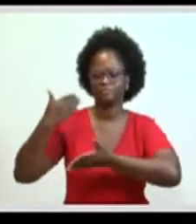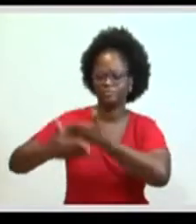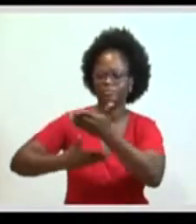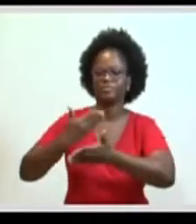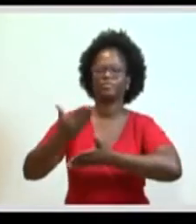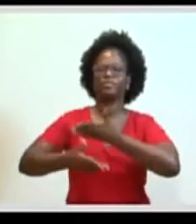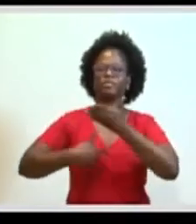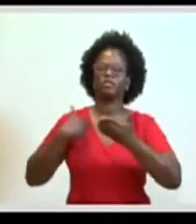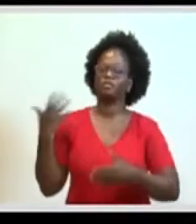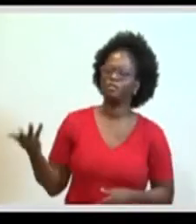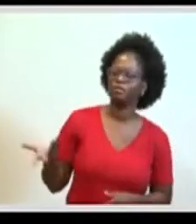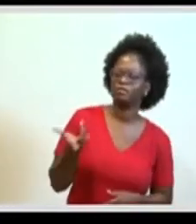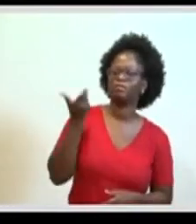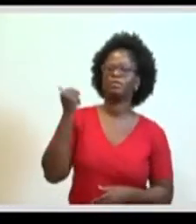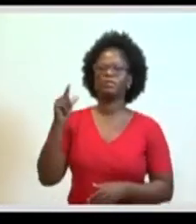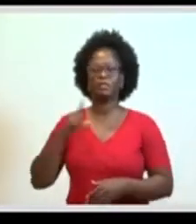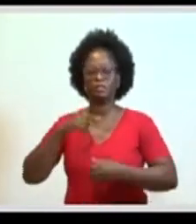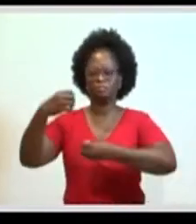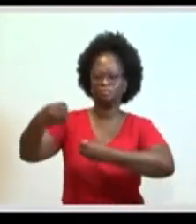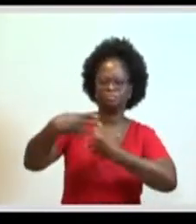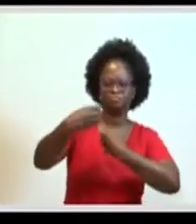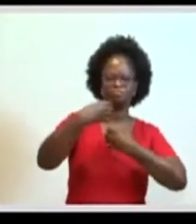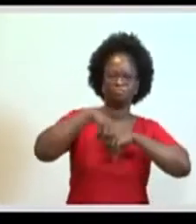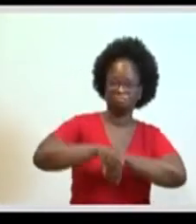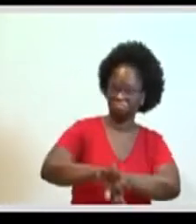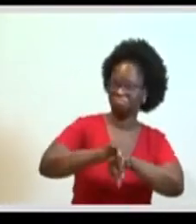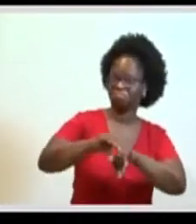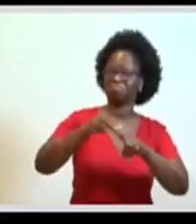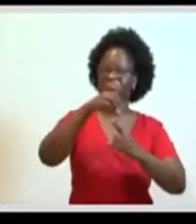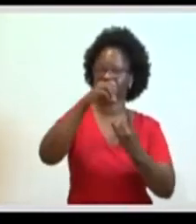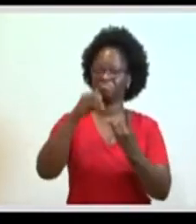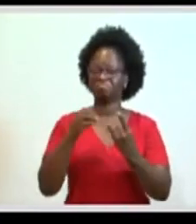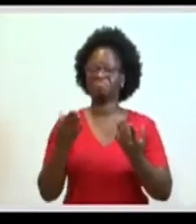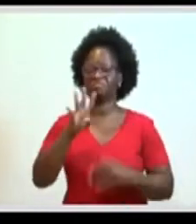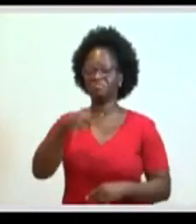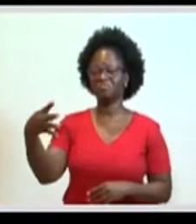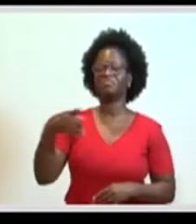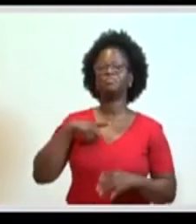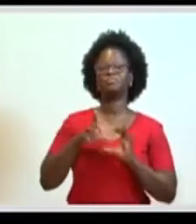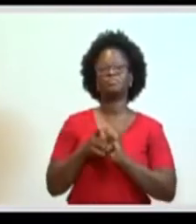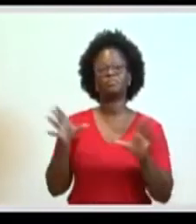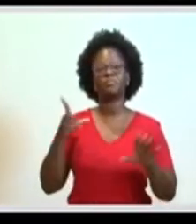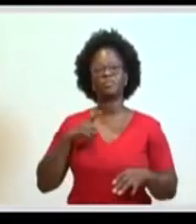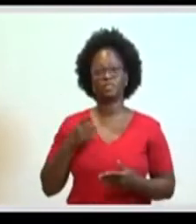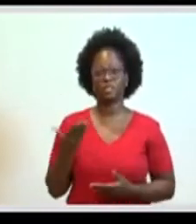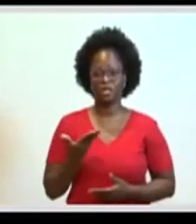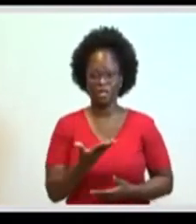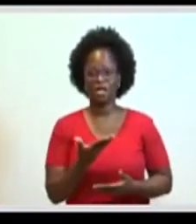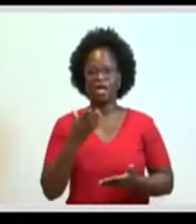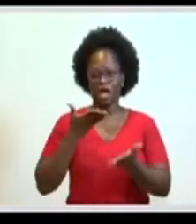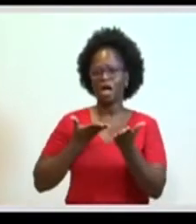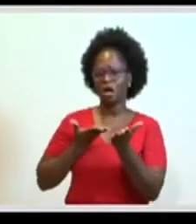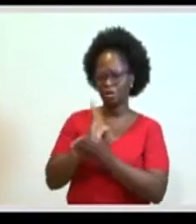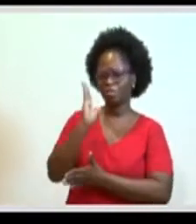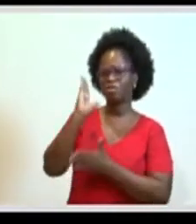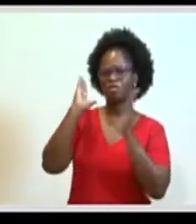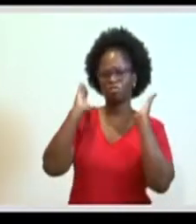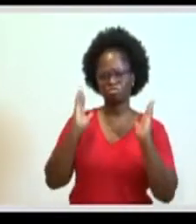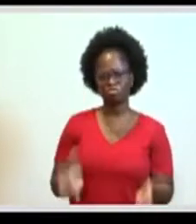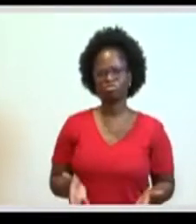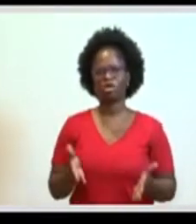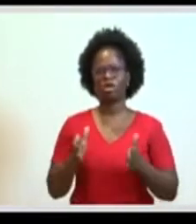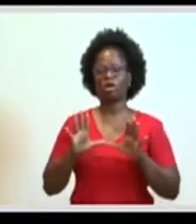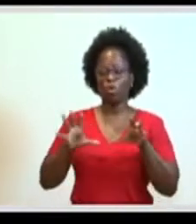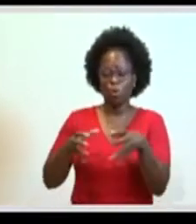seja o mais rico e que traga ensinamentos para a nossa instituição. O calendário está aí no quadro, foi aprovado pelo